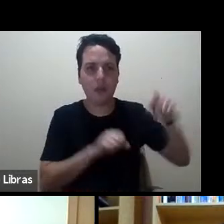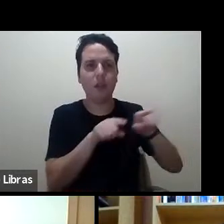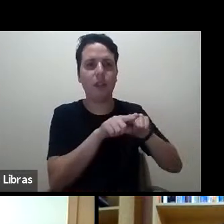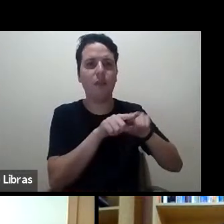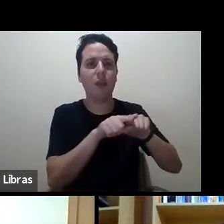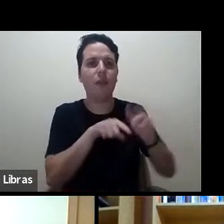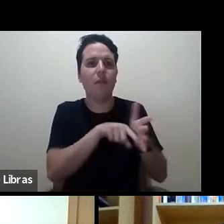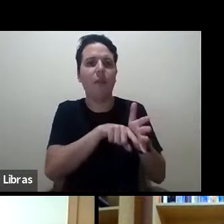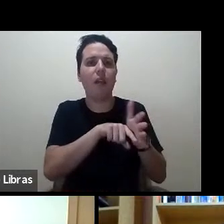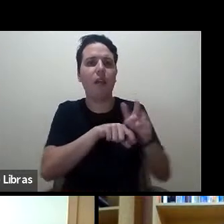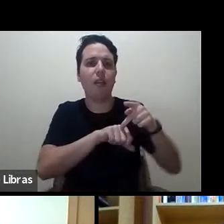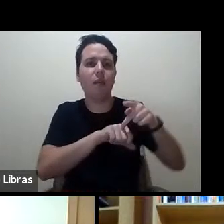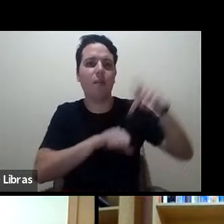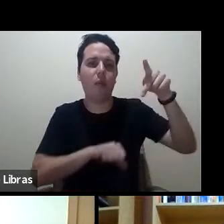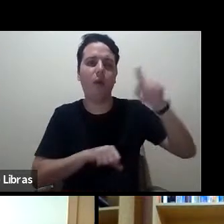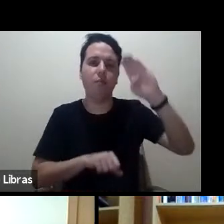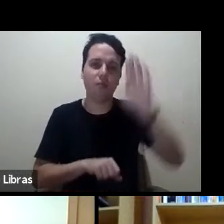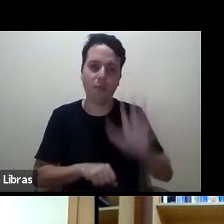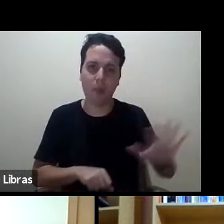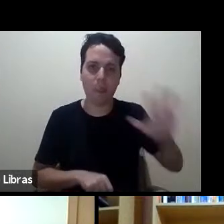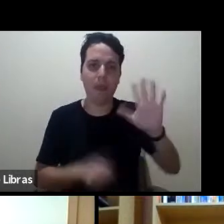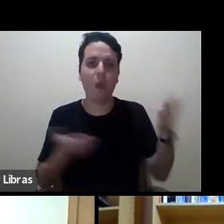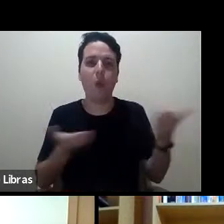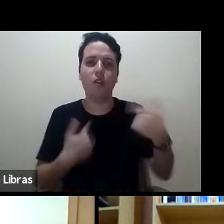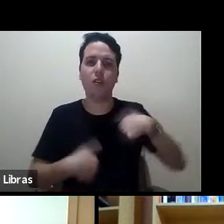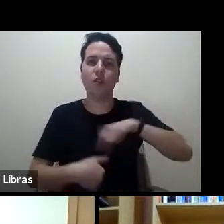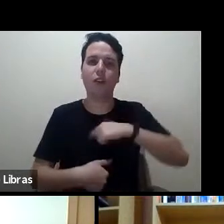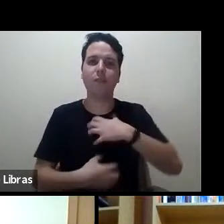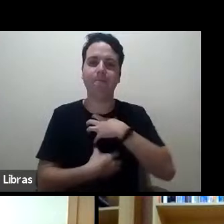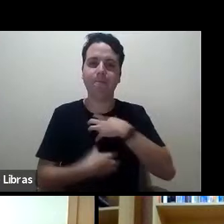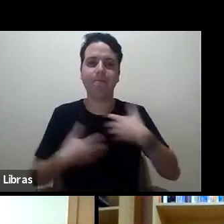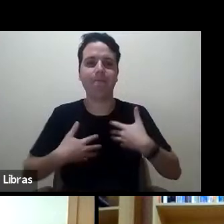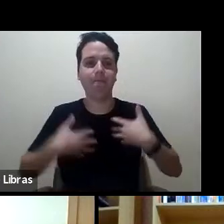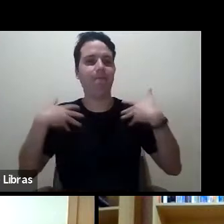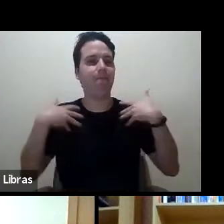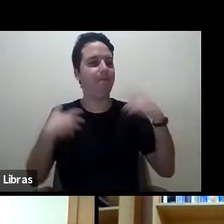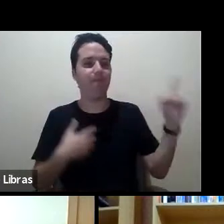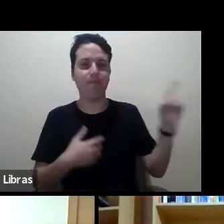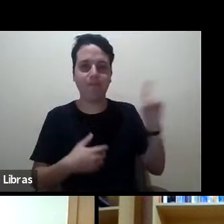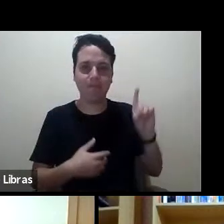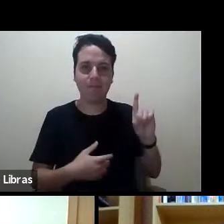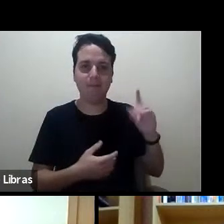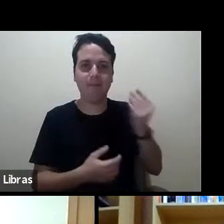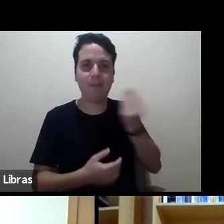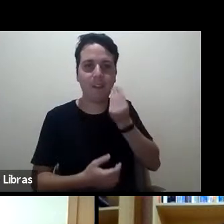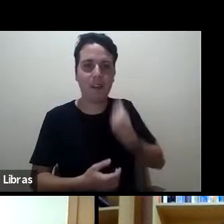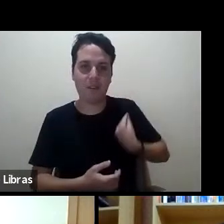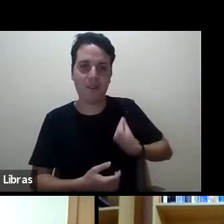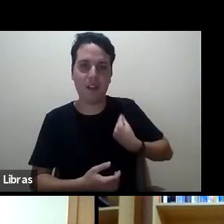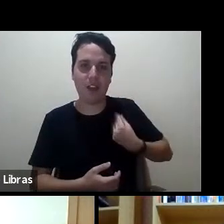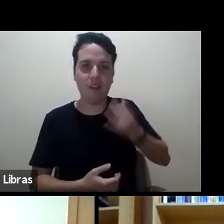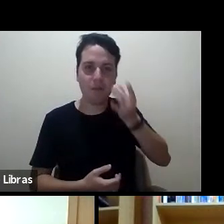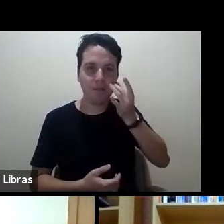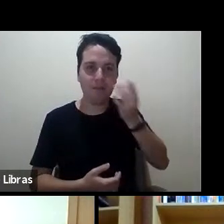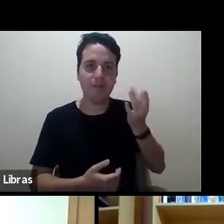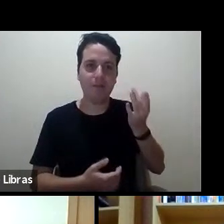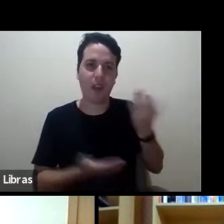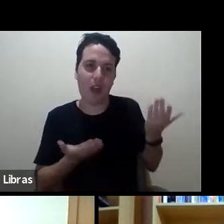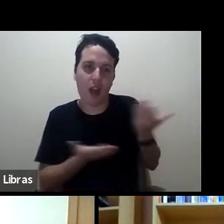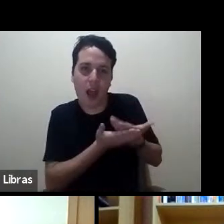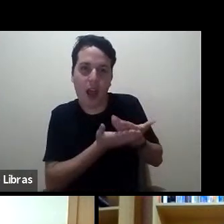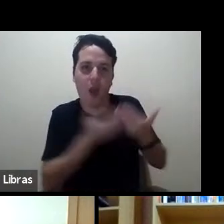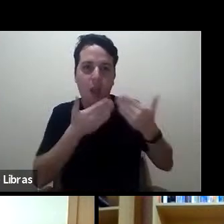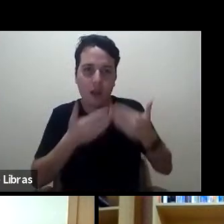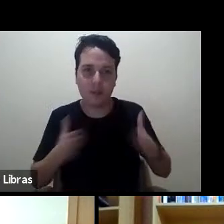Brasil, e hoje nos agracia mais uma vez com a sua presença nessa aula inaugural. O